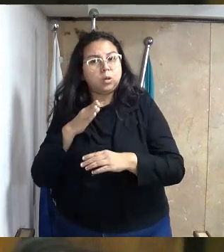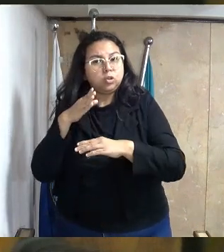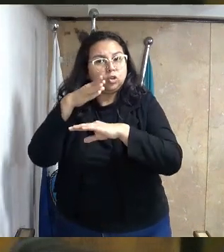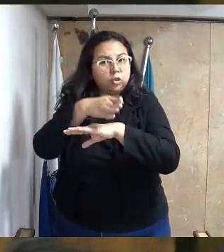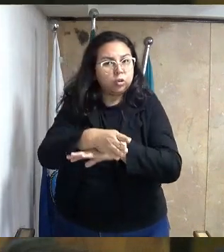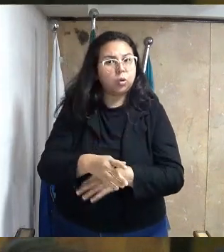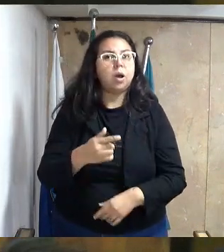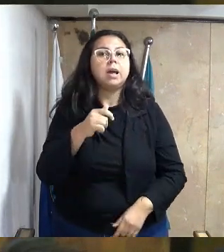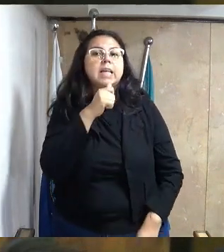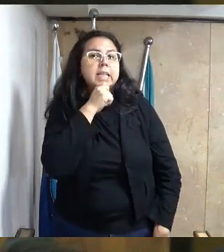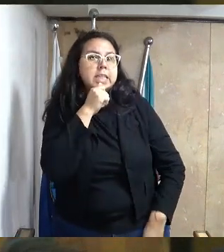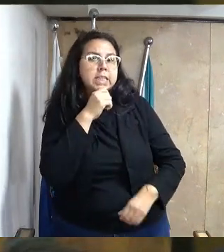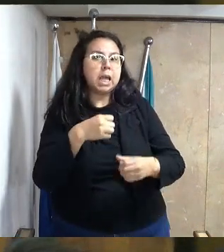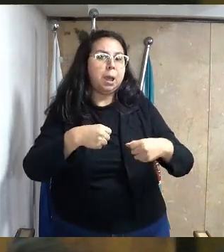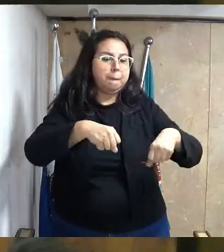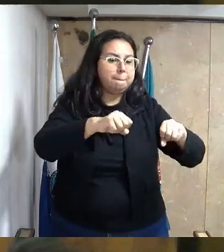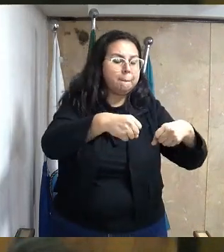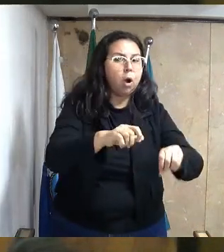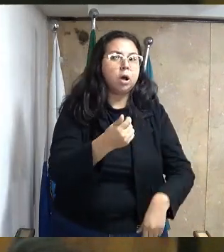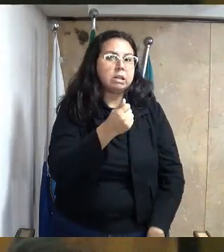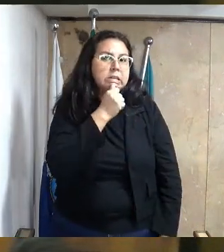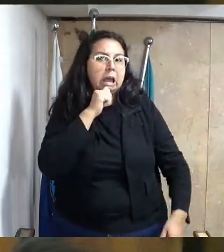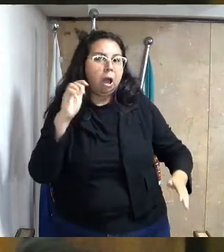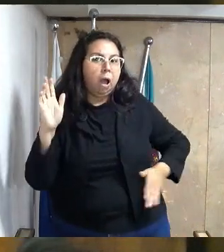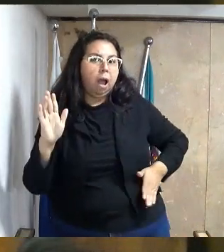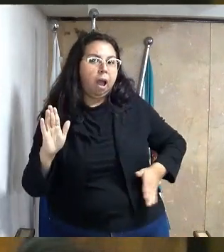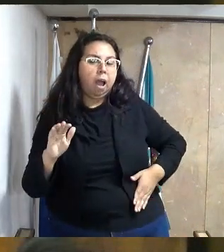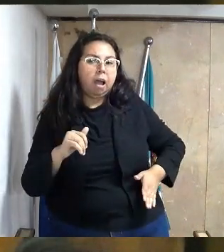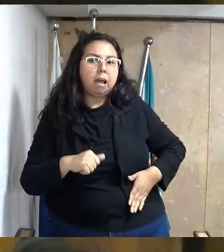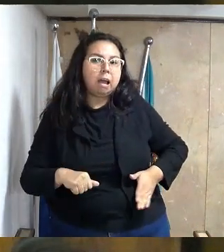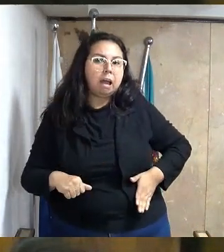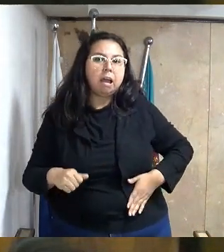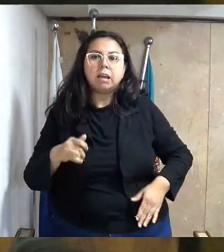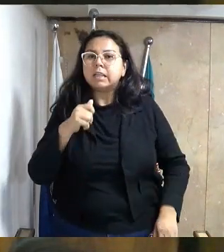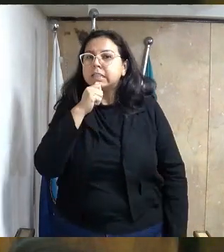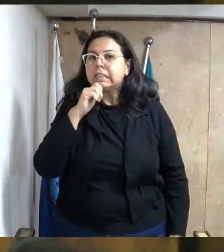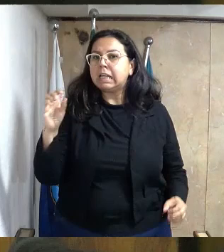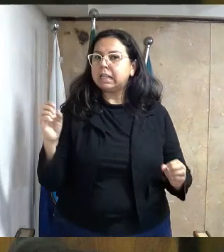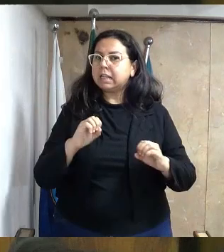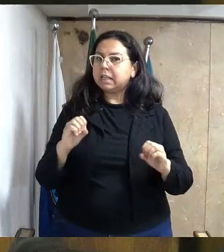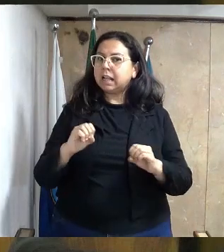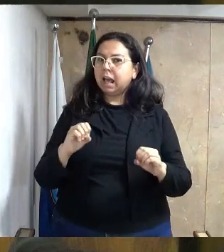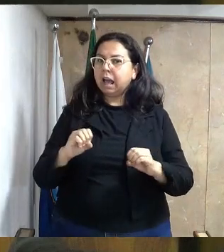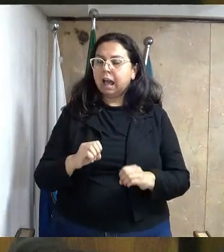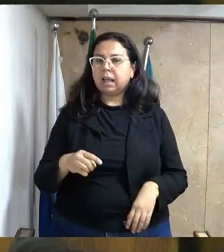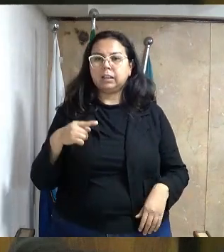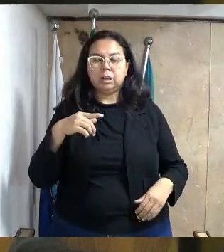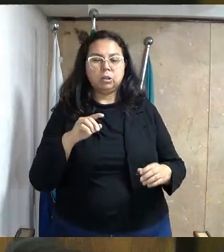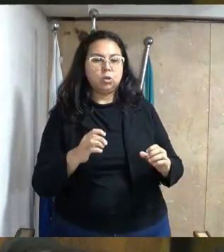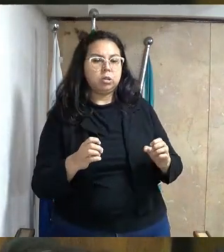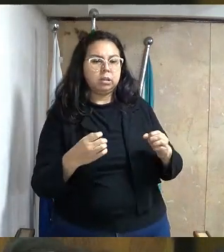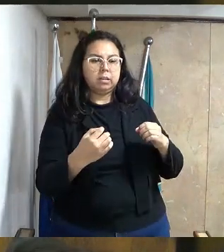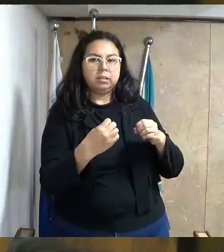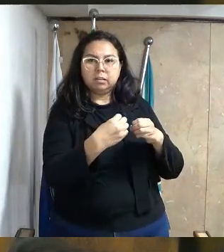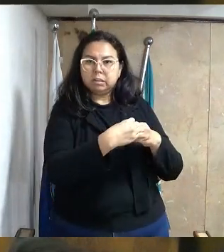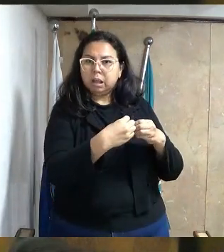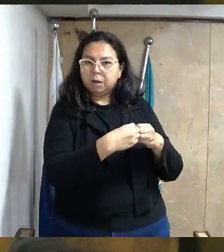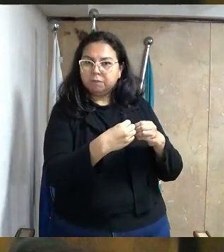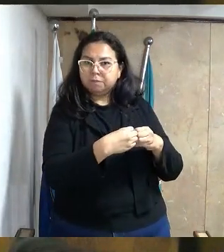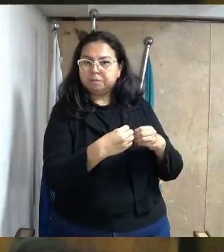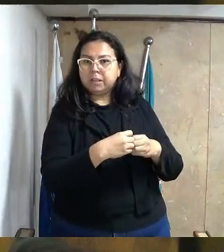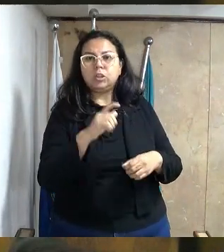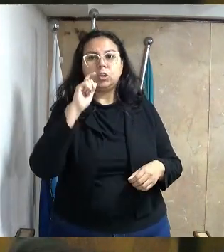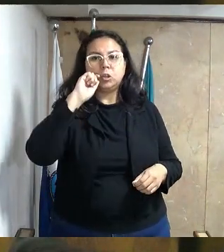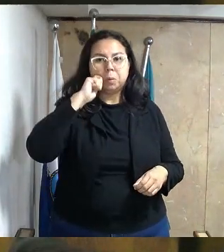motinha, não vai ter vagabundo, não vai ter fuzil, e nem vai ter aquele falastrão de padaria que fala, se realmente a polícia está